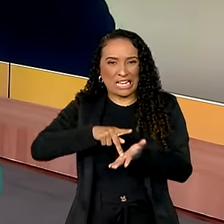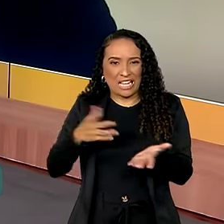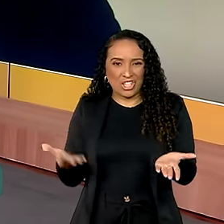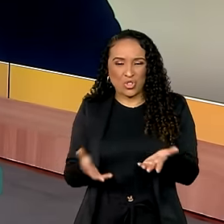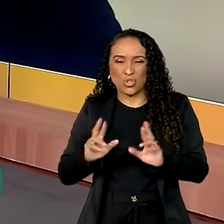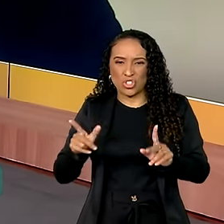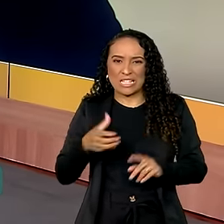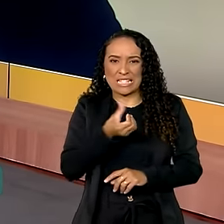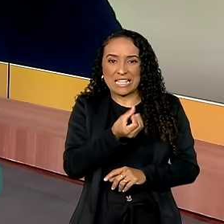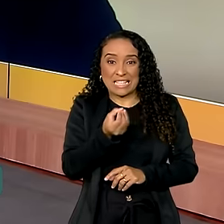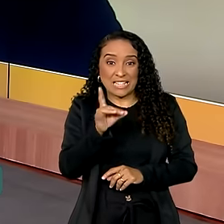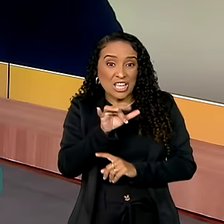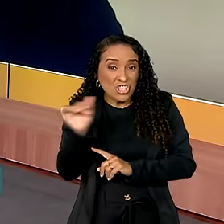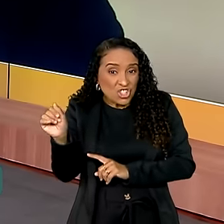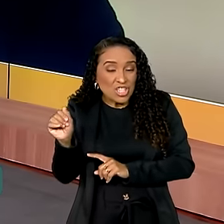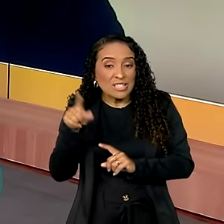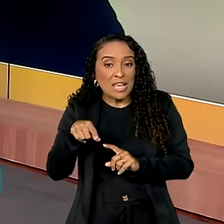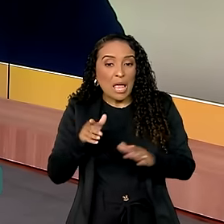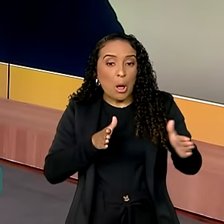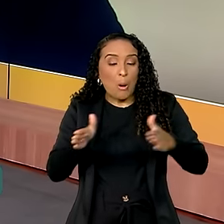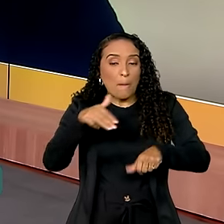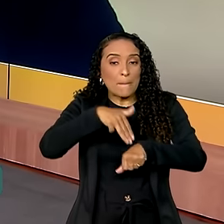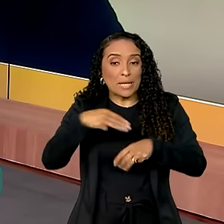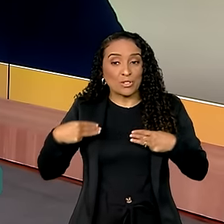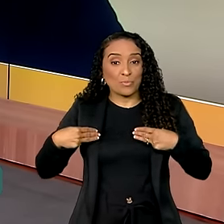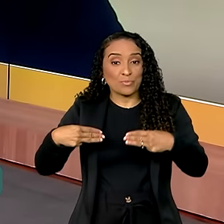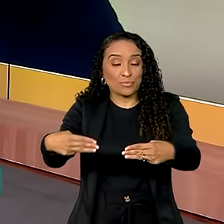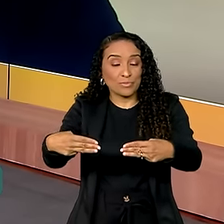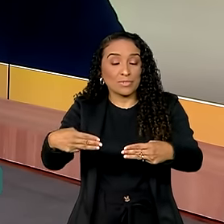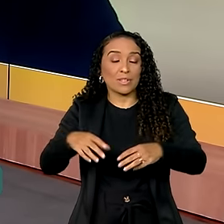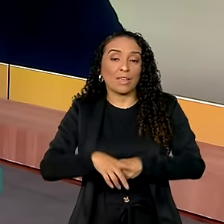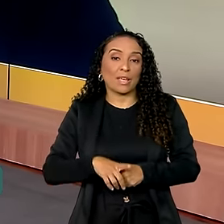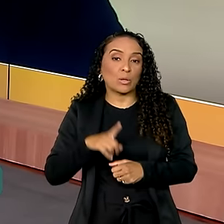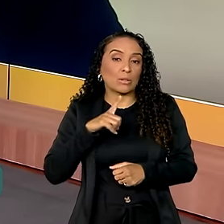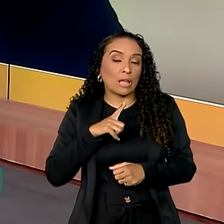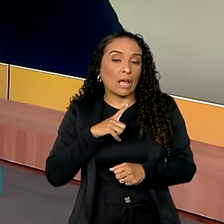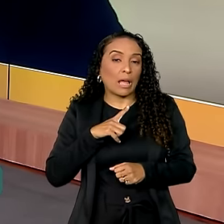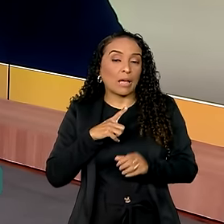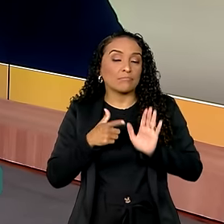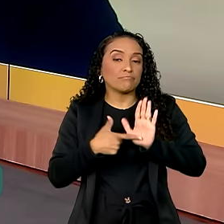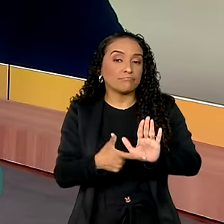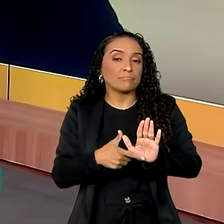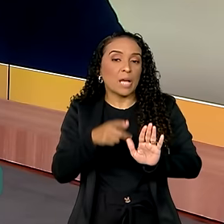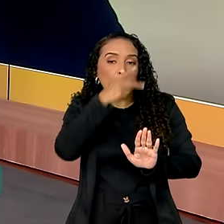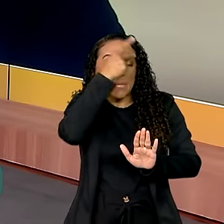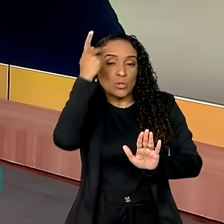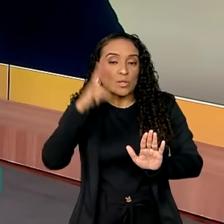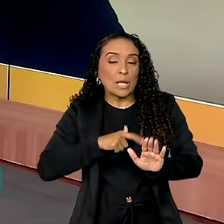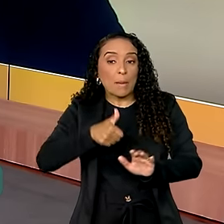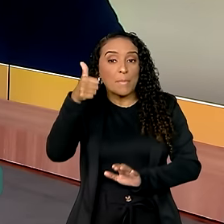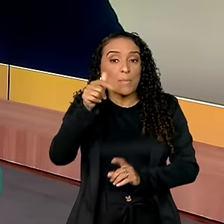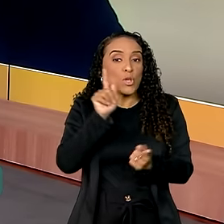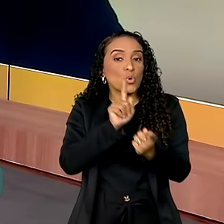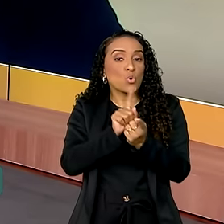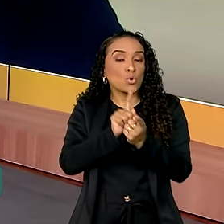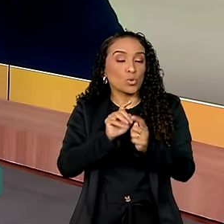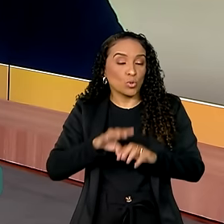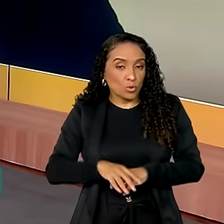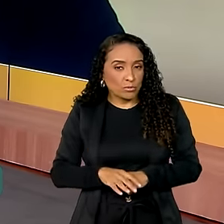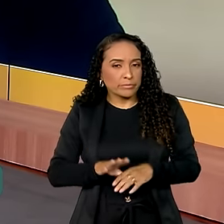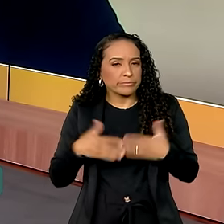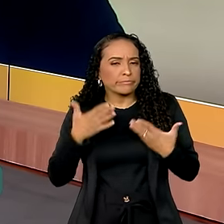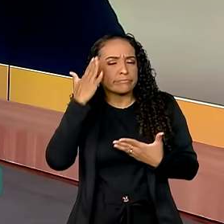hoje. 60 dias é o prazo que o Ministério está colocando aí para que a pessoa tenha a primeira consulta.